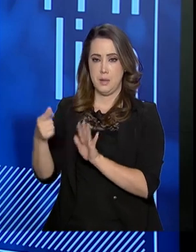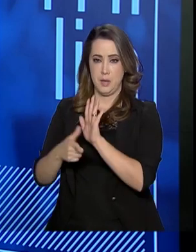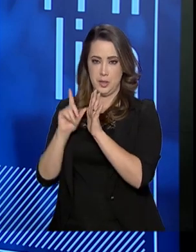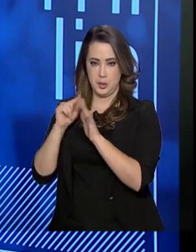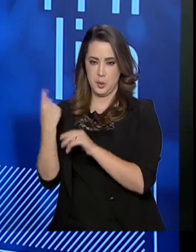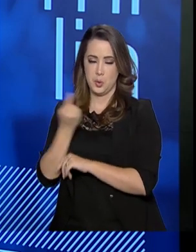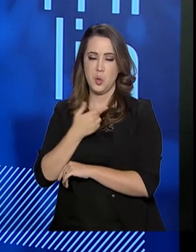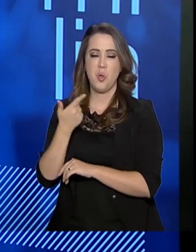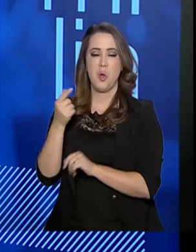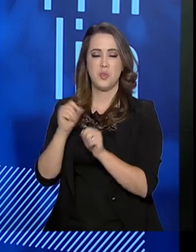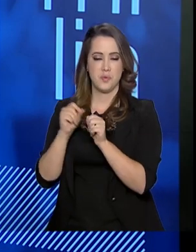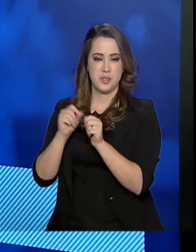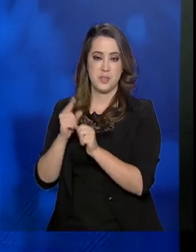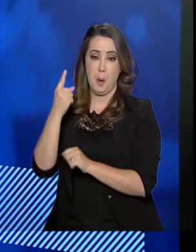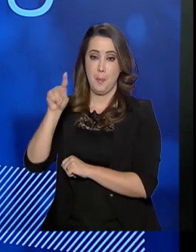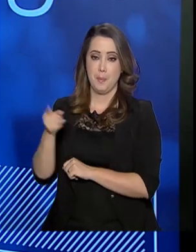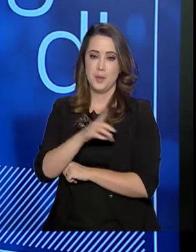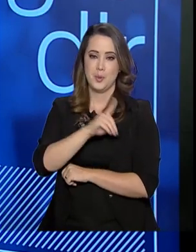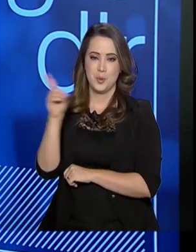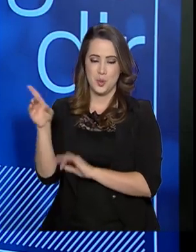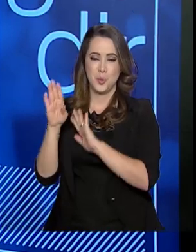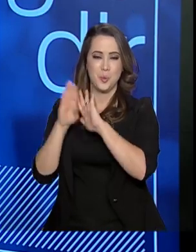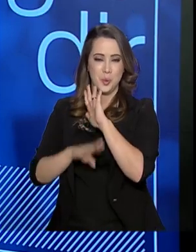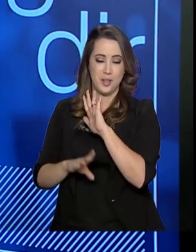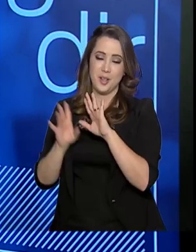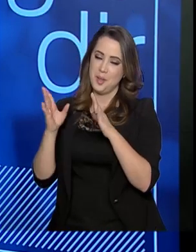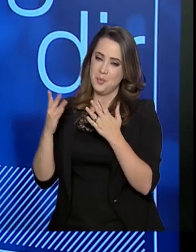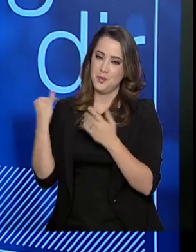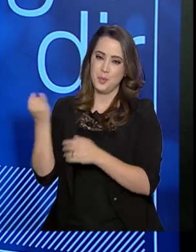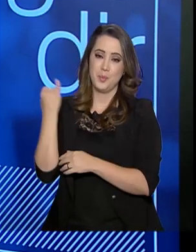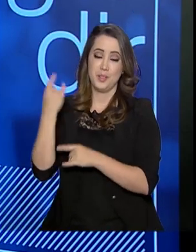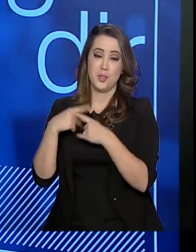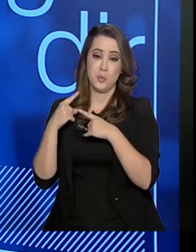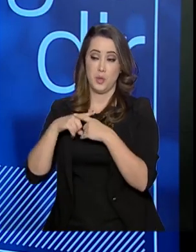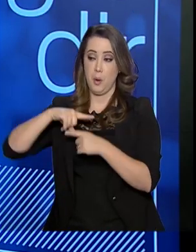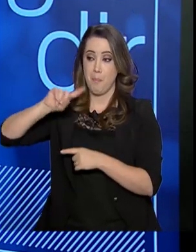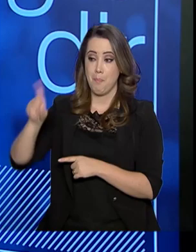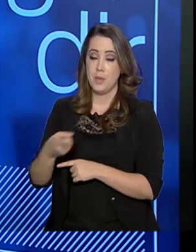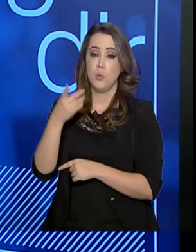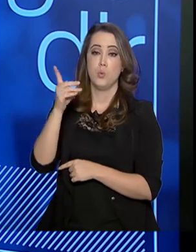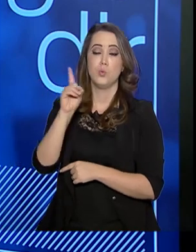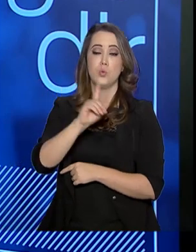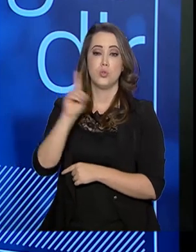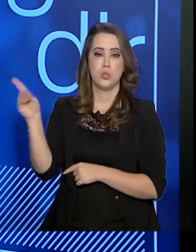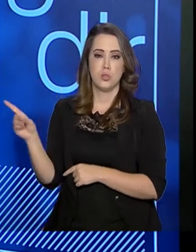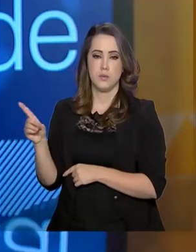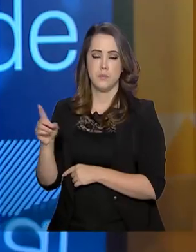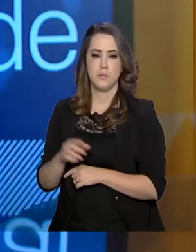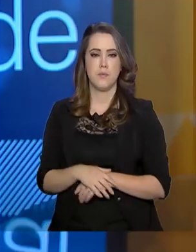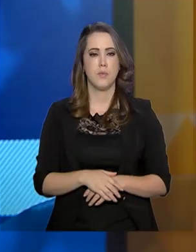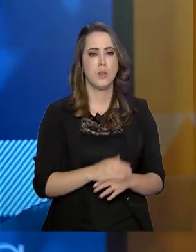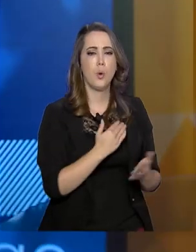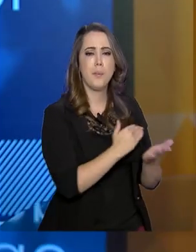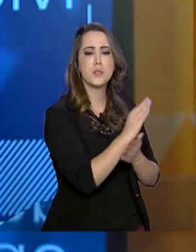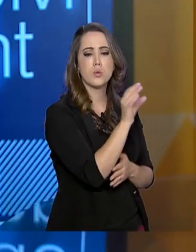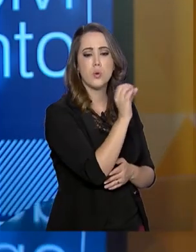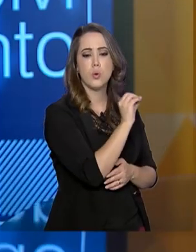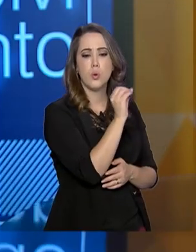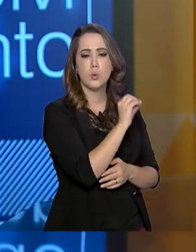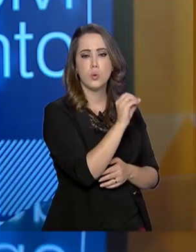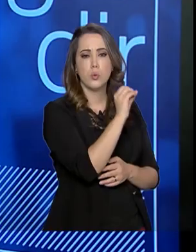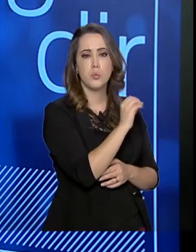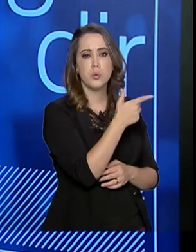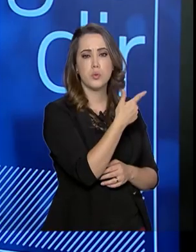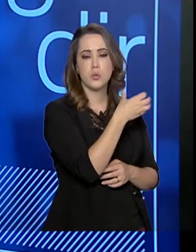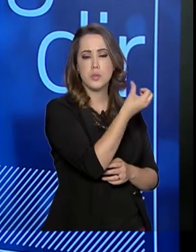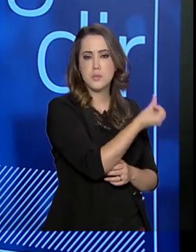nós completamos mil dias do programa. E foi simbólico porque são os mil dias. Ele foi lançado em outubro de 2016. Isso. De